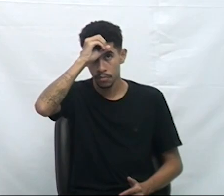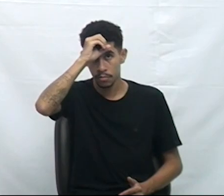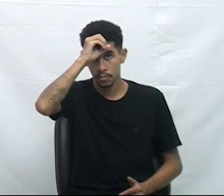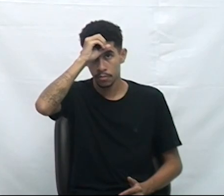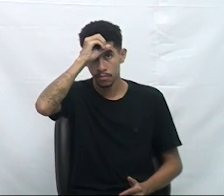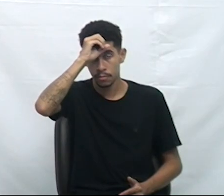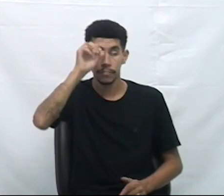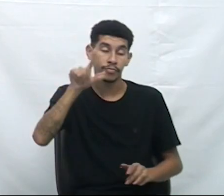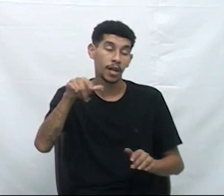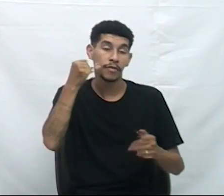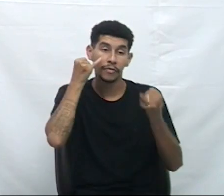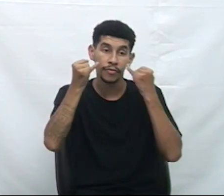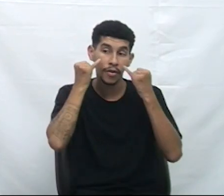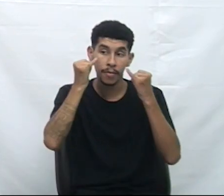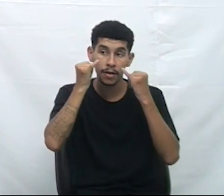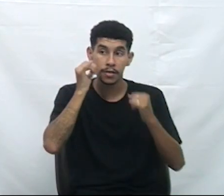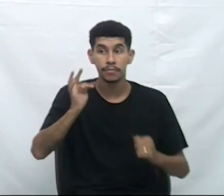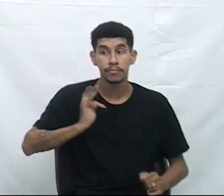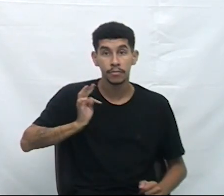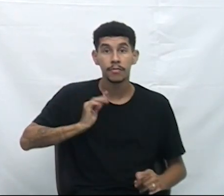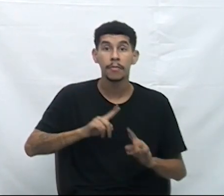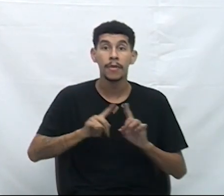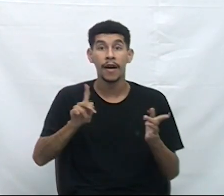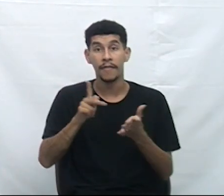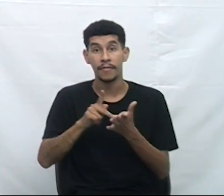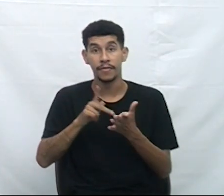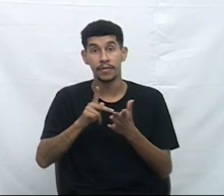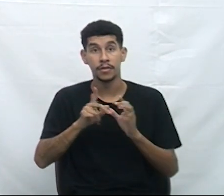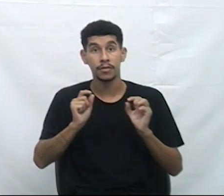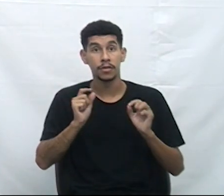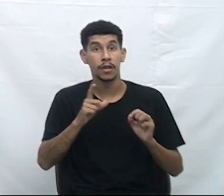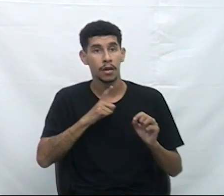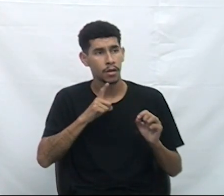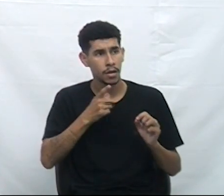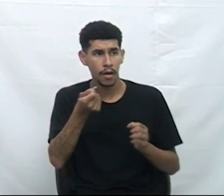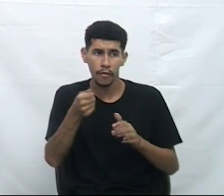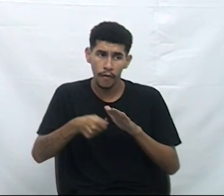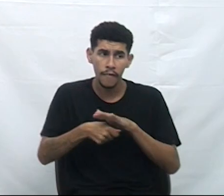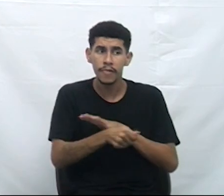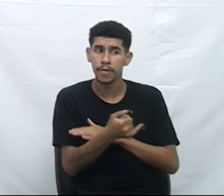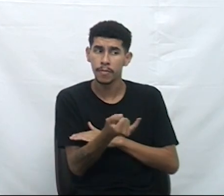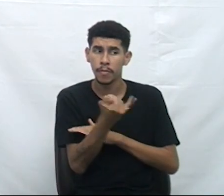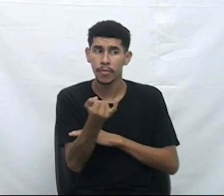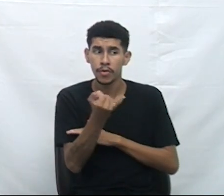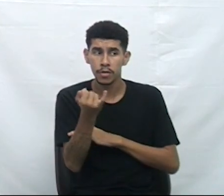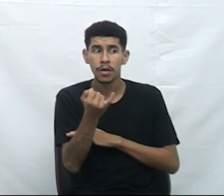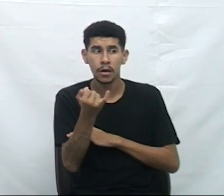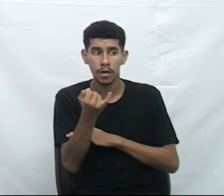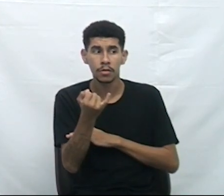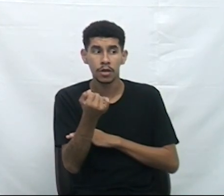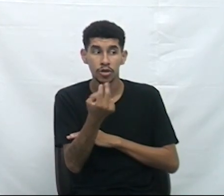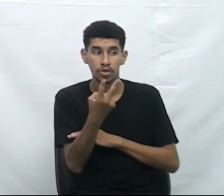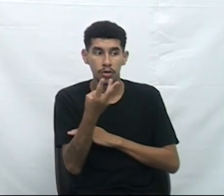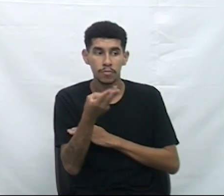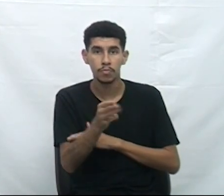Tanto de formação técnica, enfim. Na realidade, creio que houve um investimento importante, considerável, na ordem de 12 milhões,